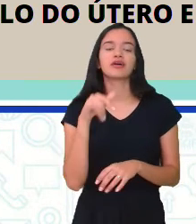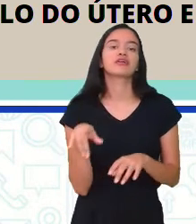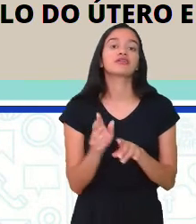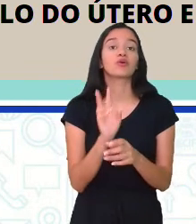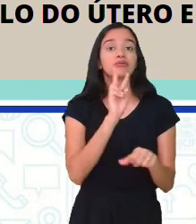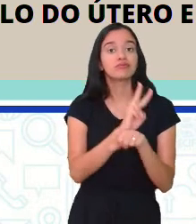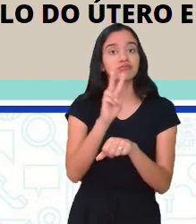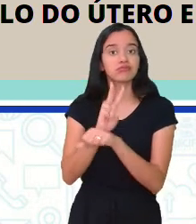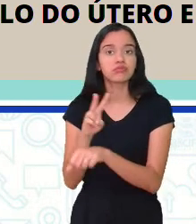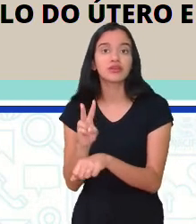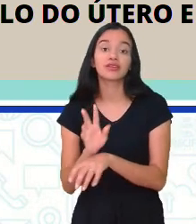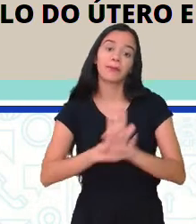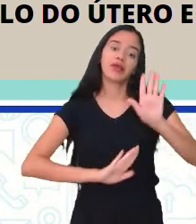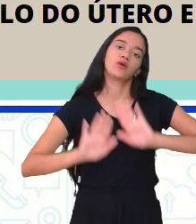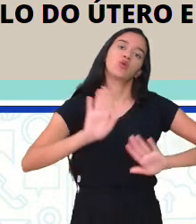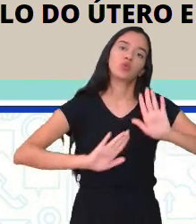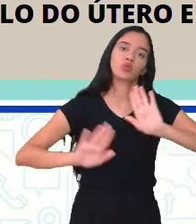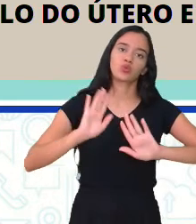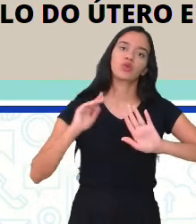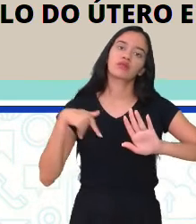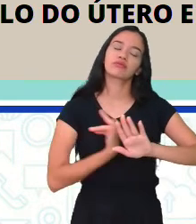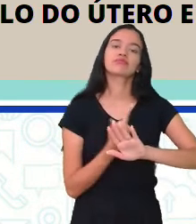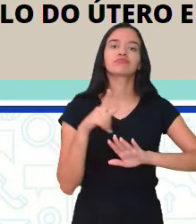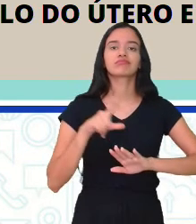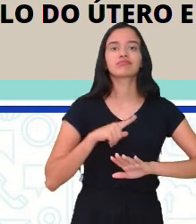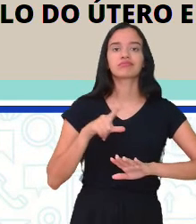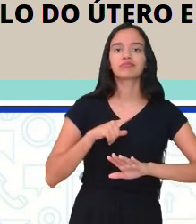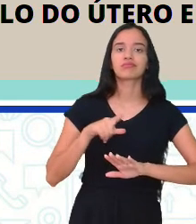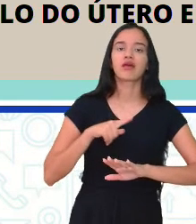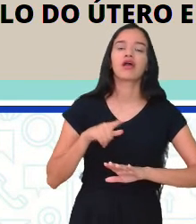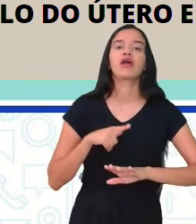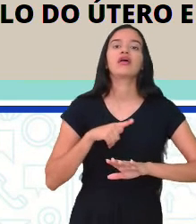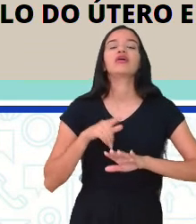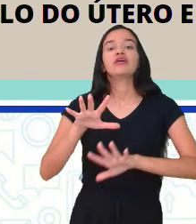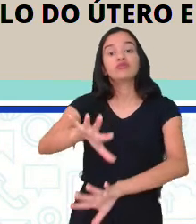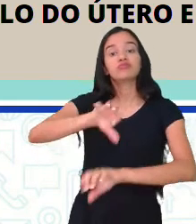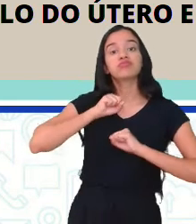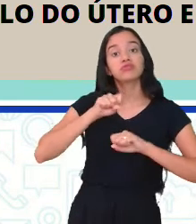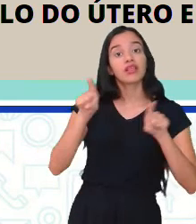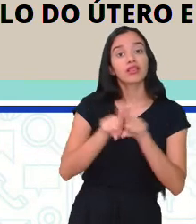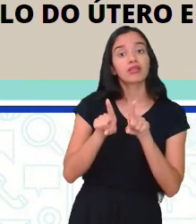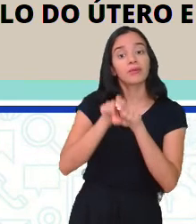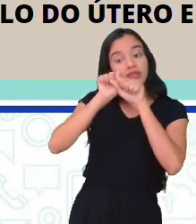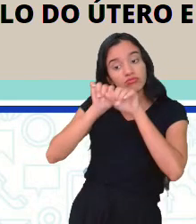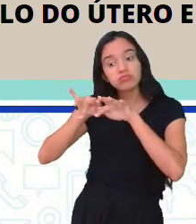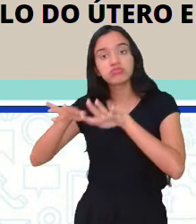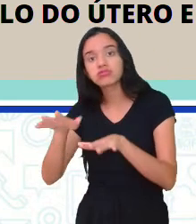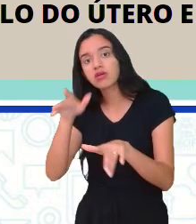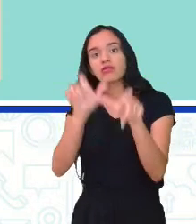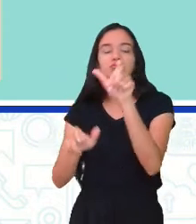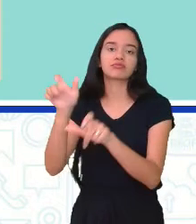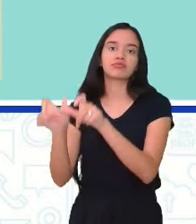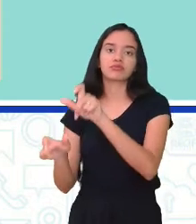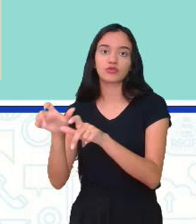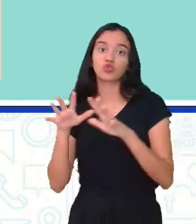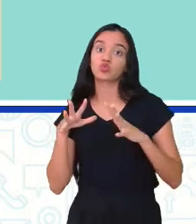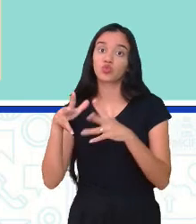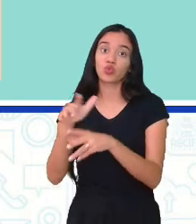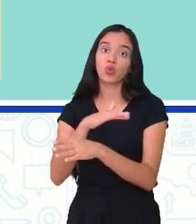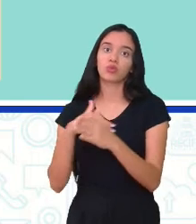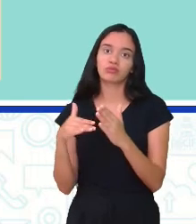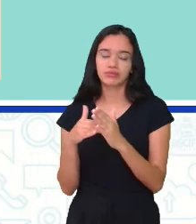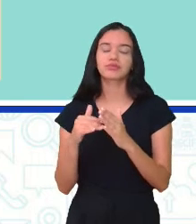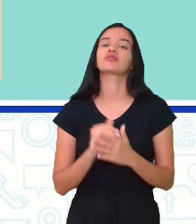prevenção e os cuidados que devemos ter para não ser contaminado nem sair contaminando todo mundo.